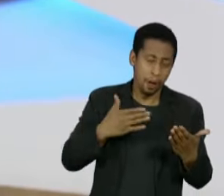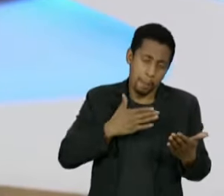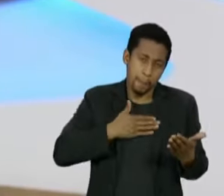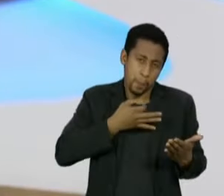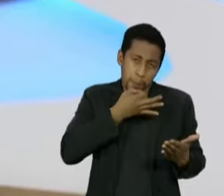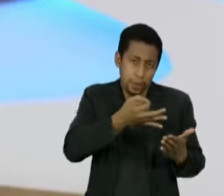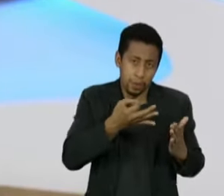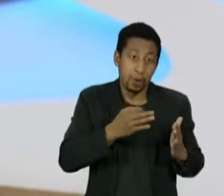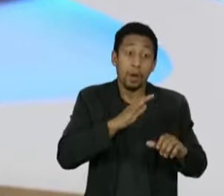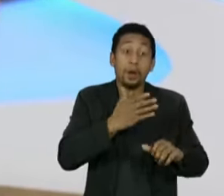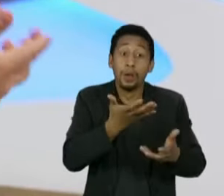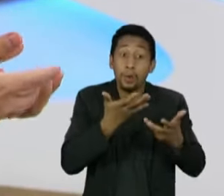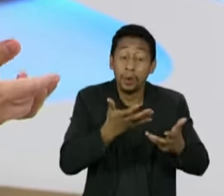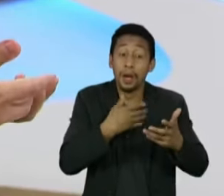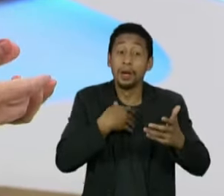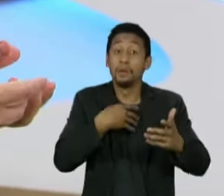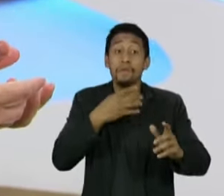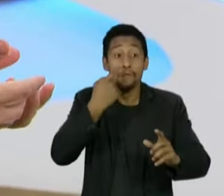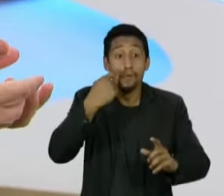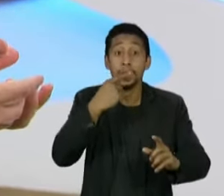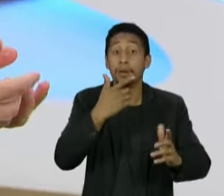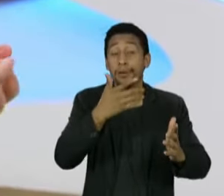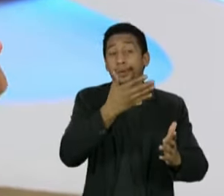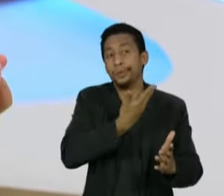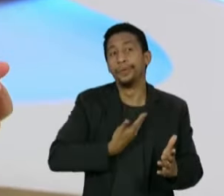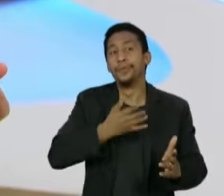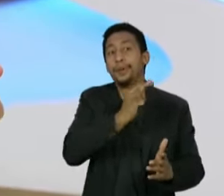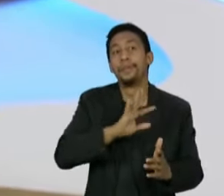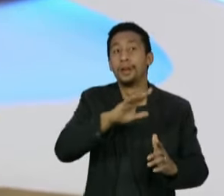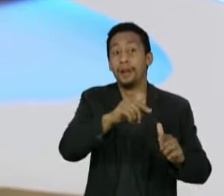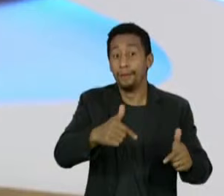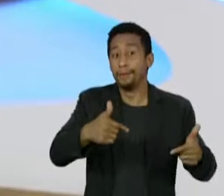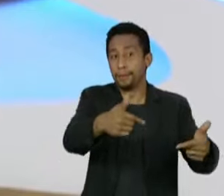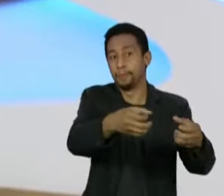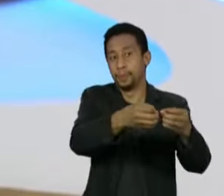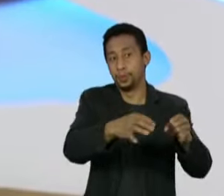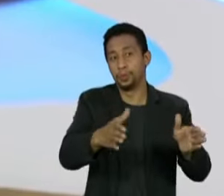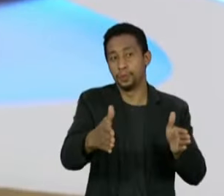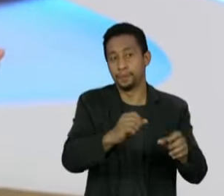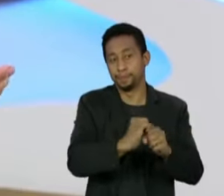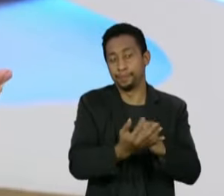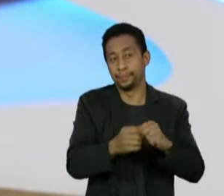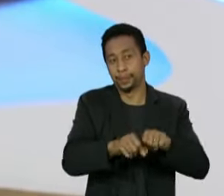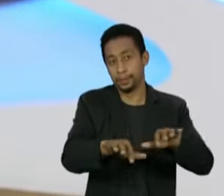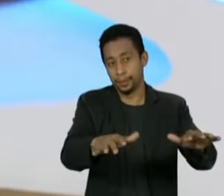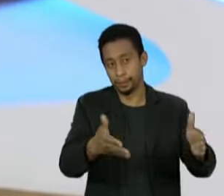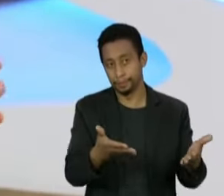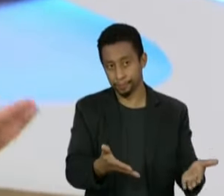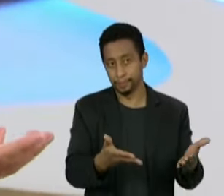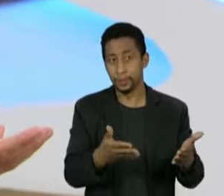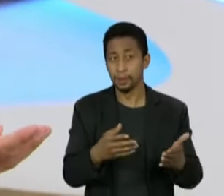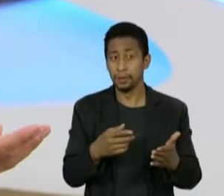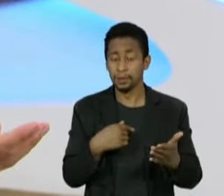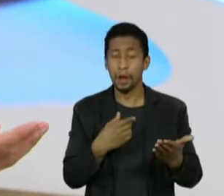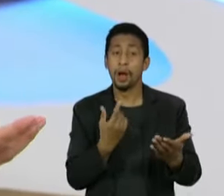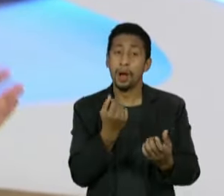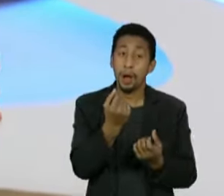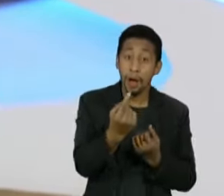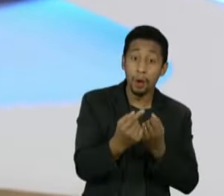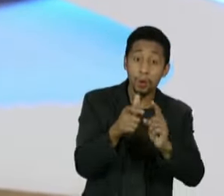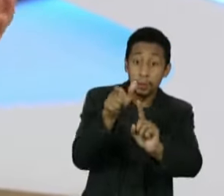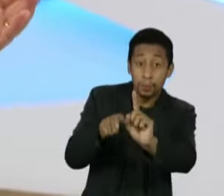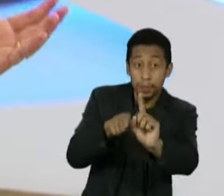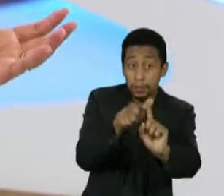do governo federal que geraram resultado na pandemia, na crise que nós sofremos. E aí eu tenho figuras ali que são tangenciais,